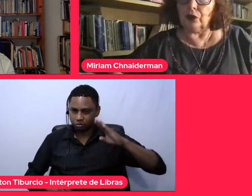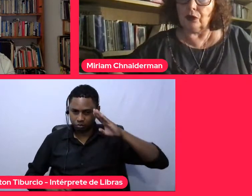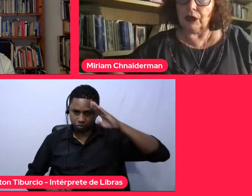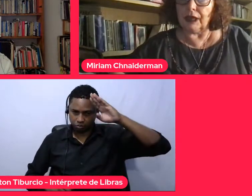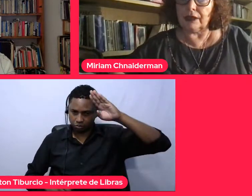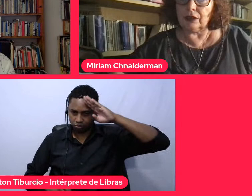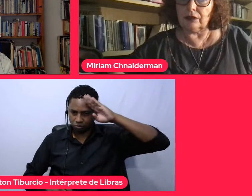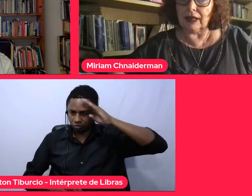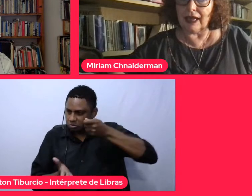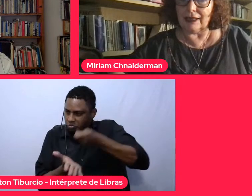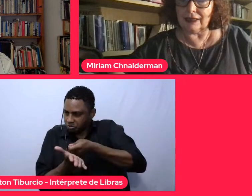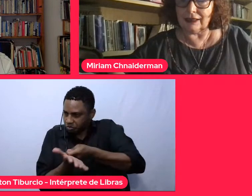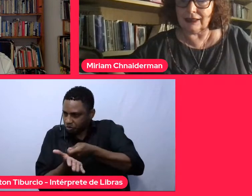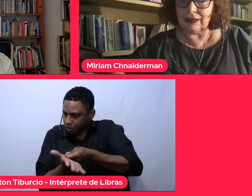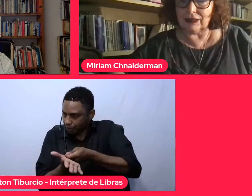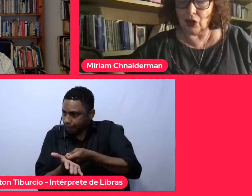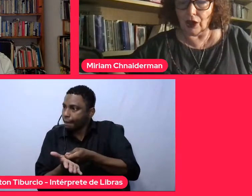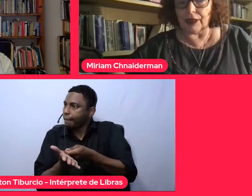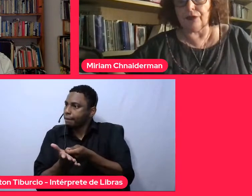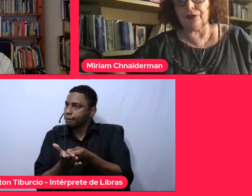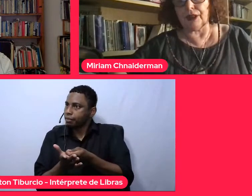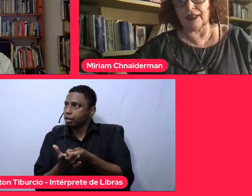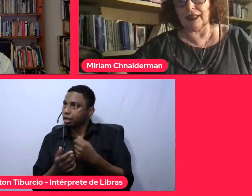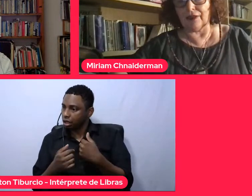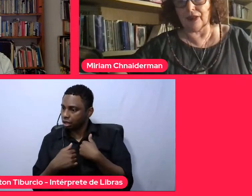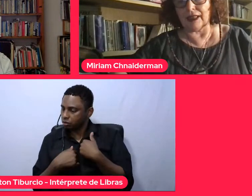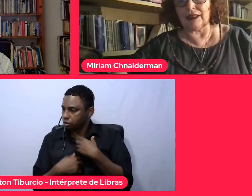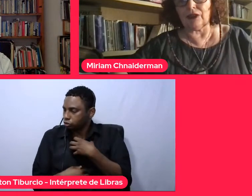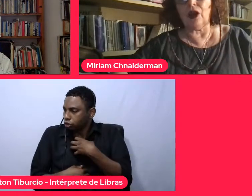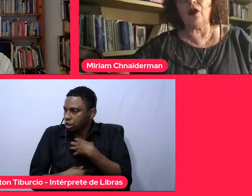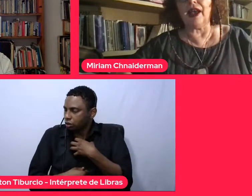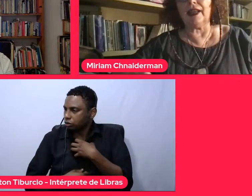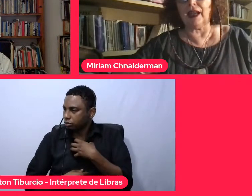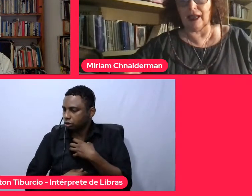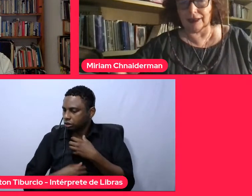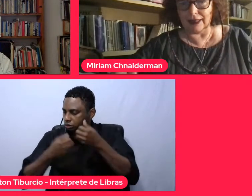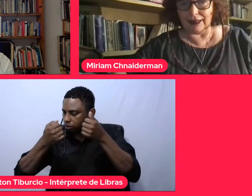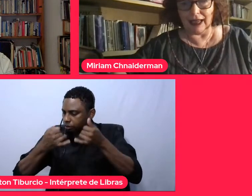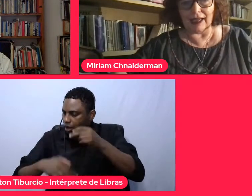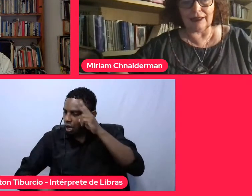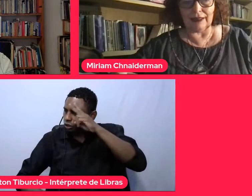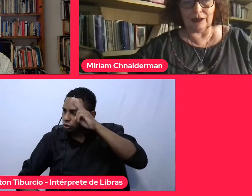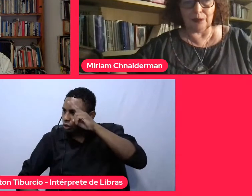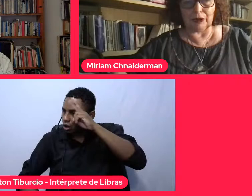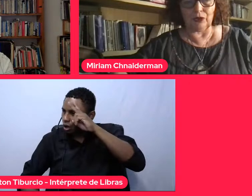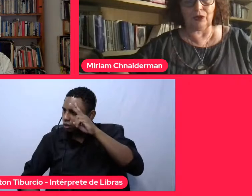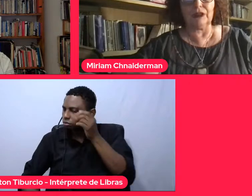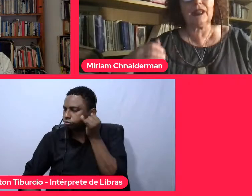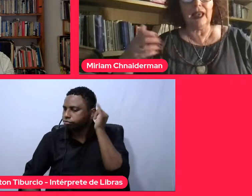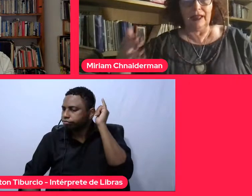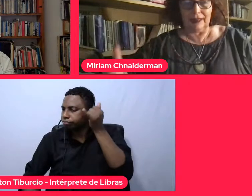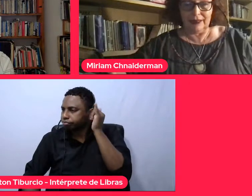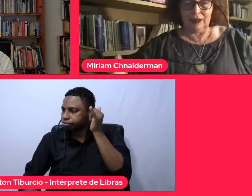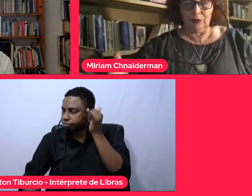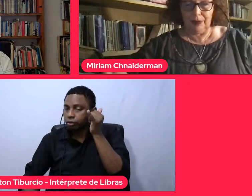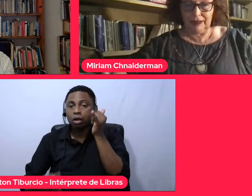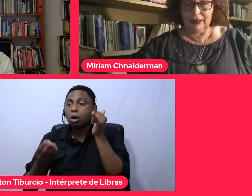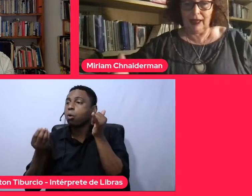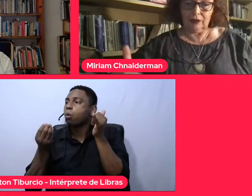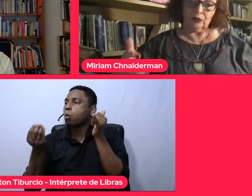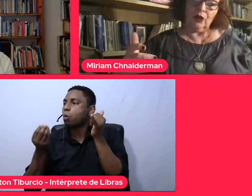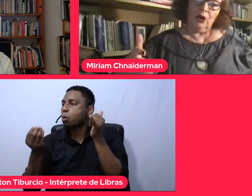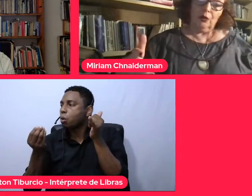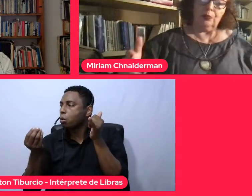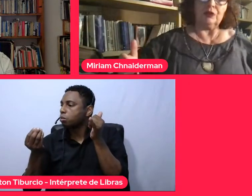jeito que eu encontrei de contar essa história foi através de qual era a cidade das pessoas que tinham